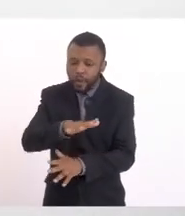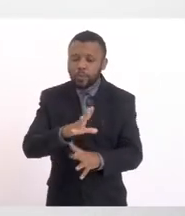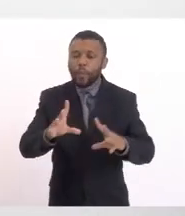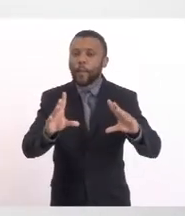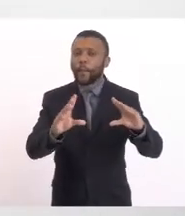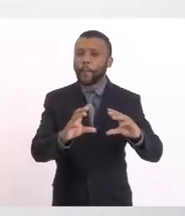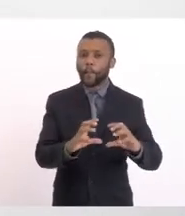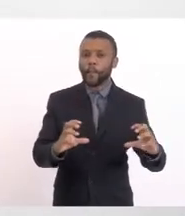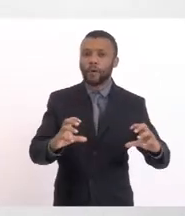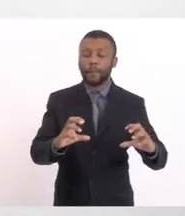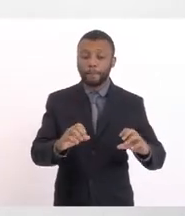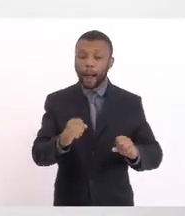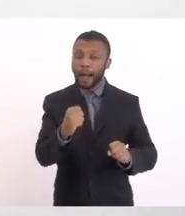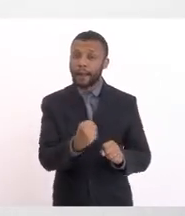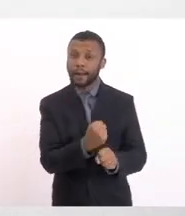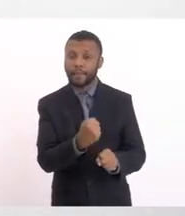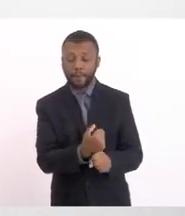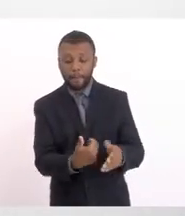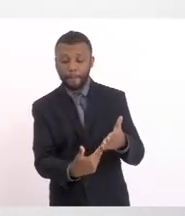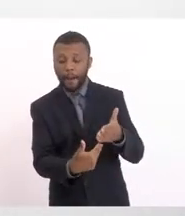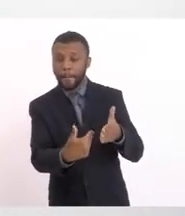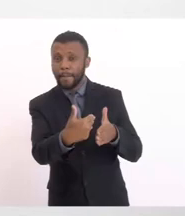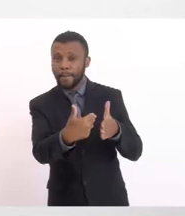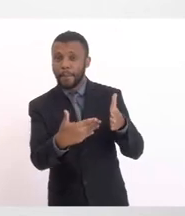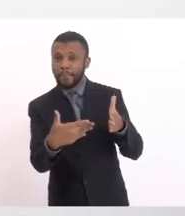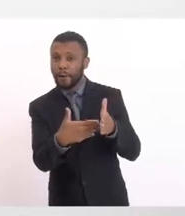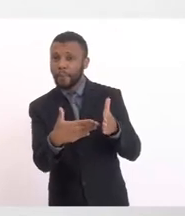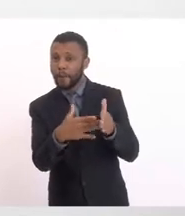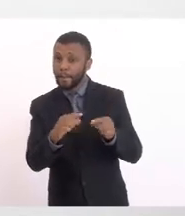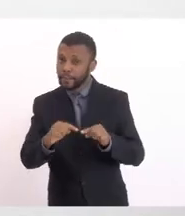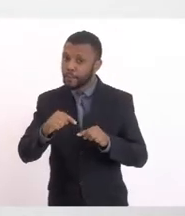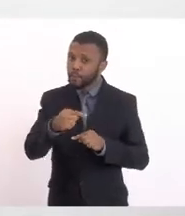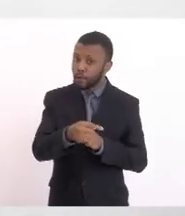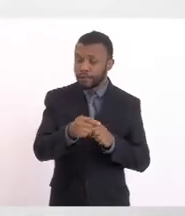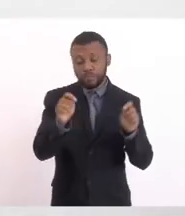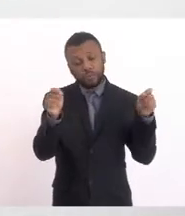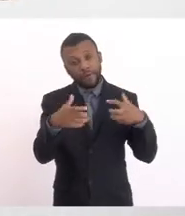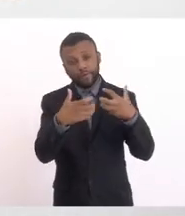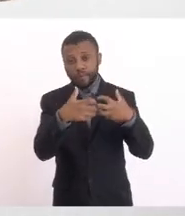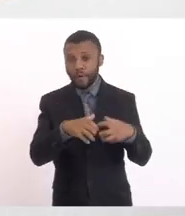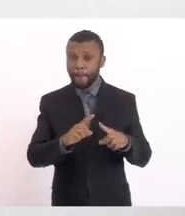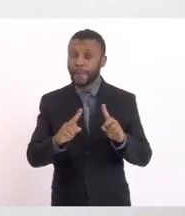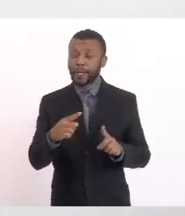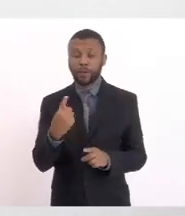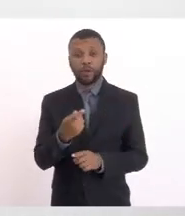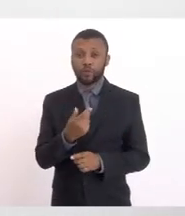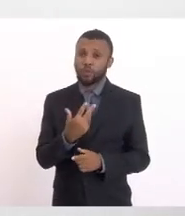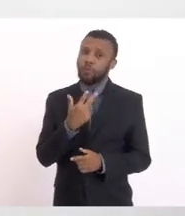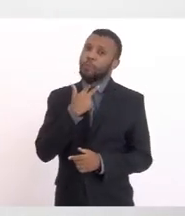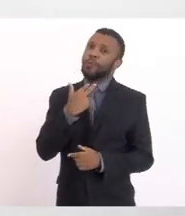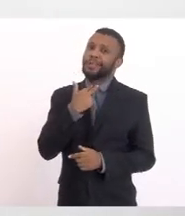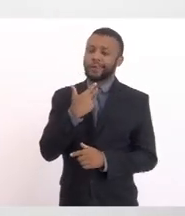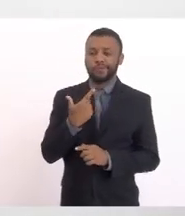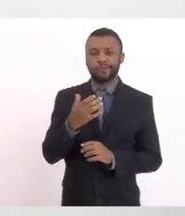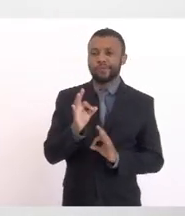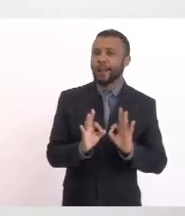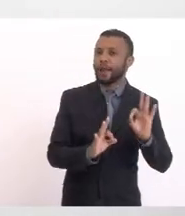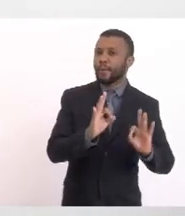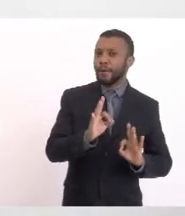levantar uma barragem E para depois Poder funcionar Nós não sabemos fazer isso Nem temos dinheiro Para fazer isso Vamos combinar